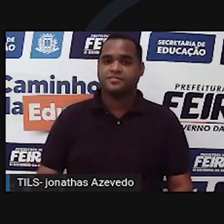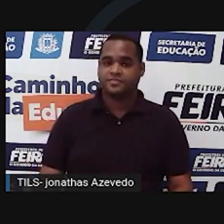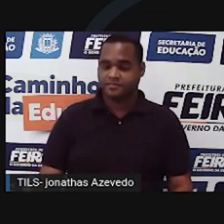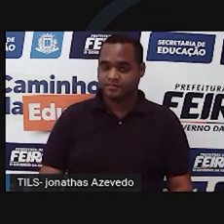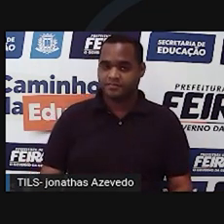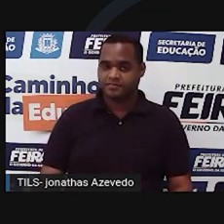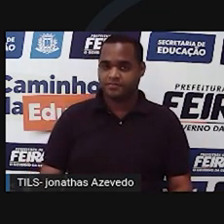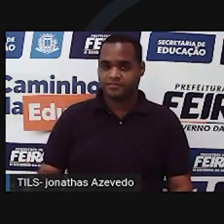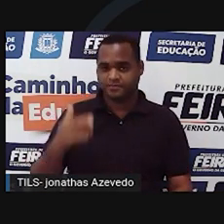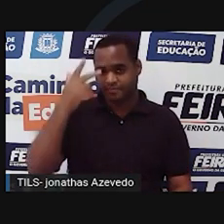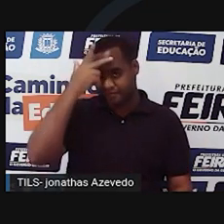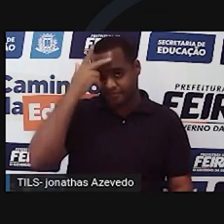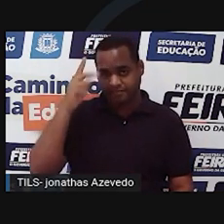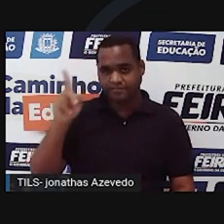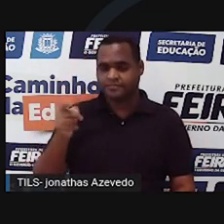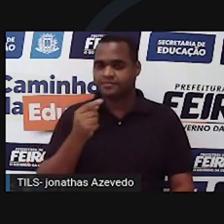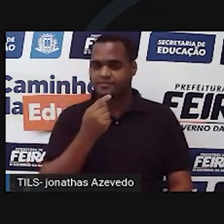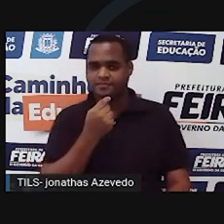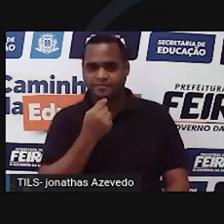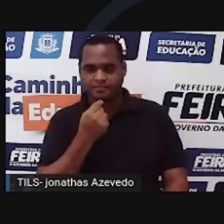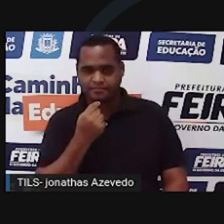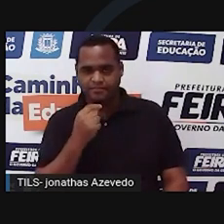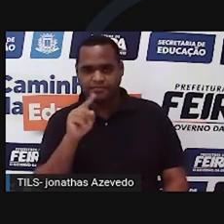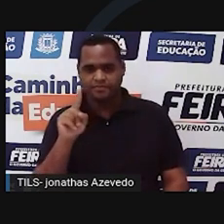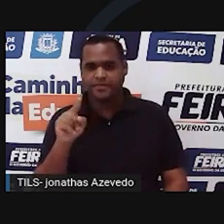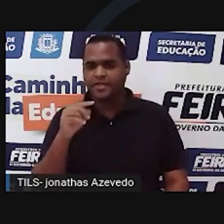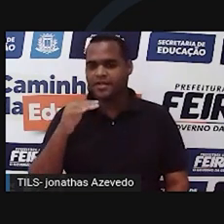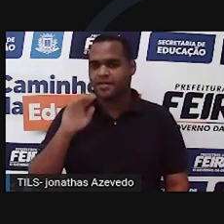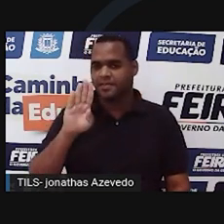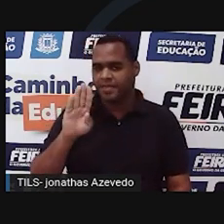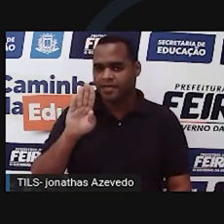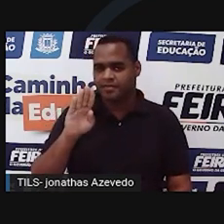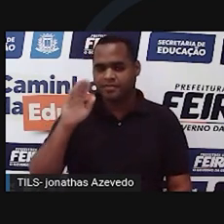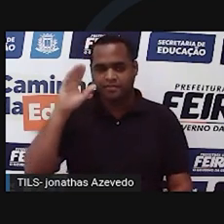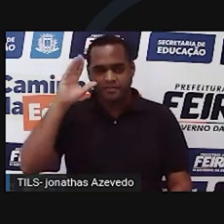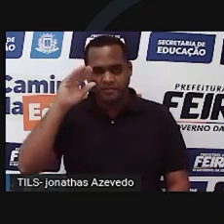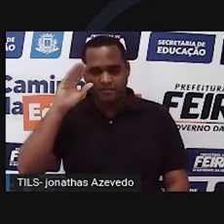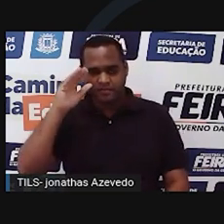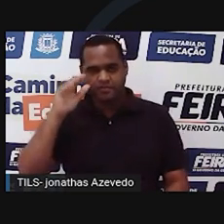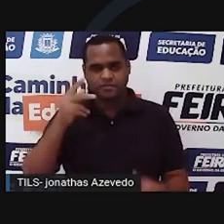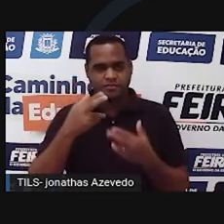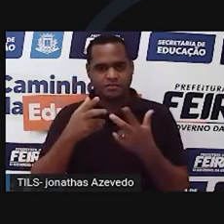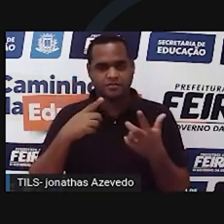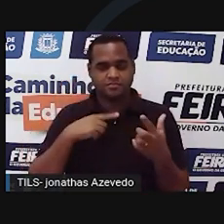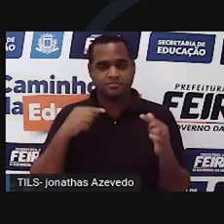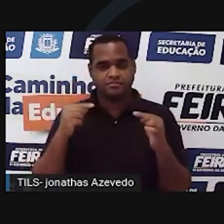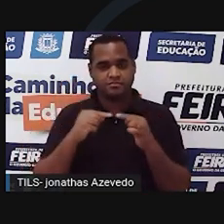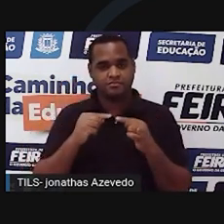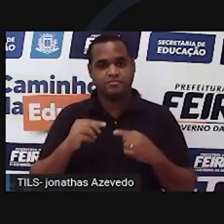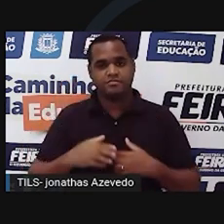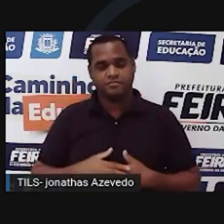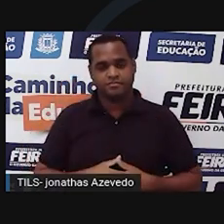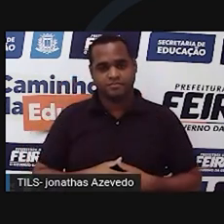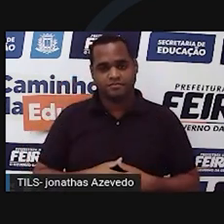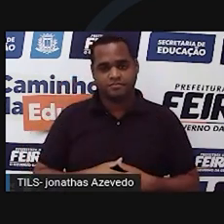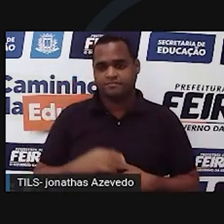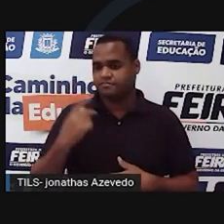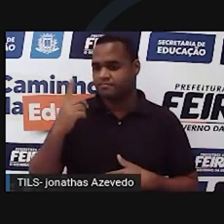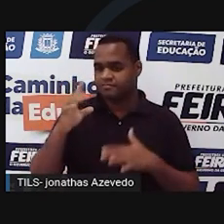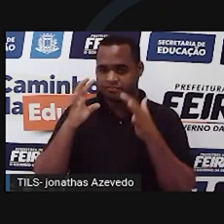que têm sangue tipo B têm muita curiosidade. É uma das características mais marcantes. Em geral, elas são